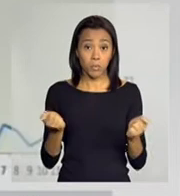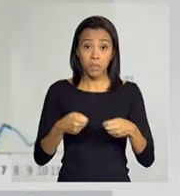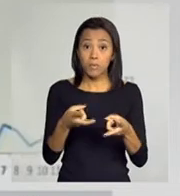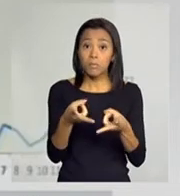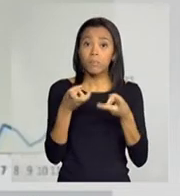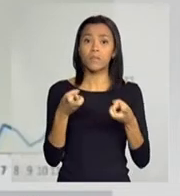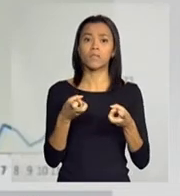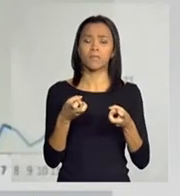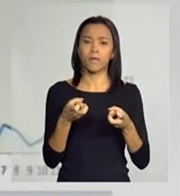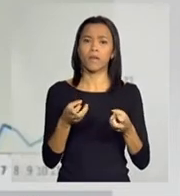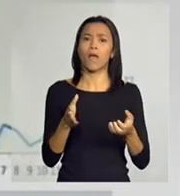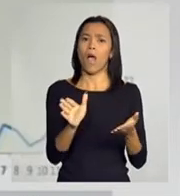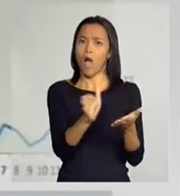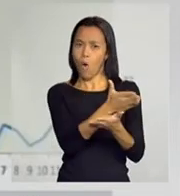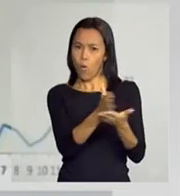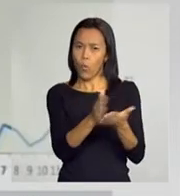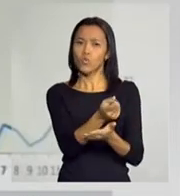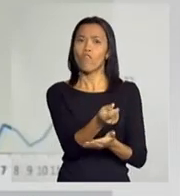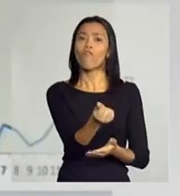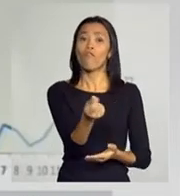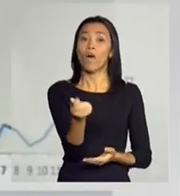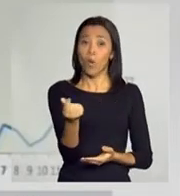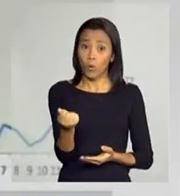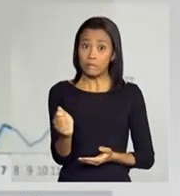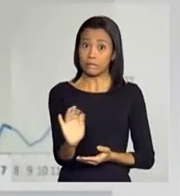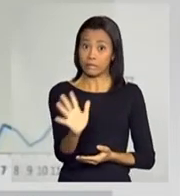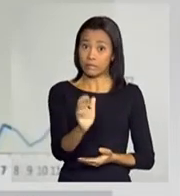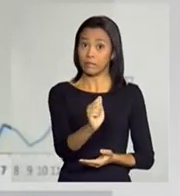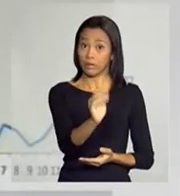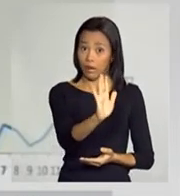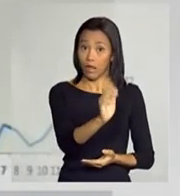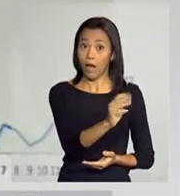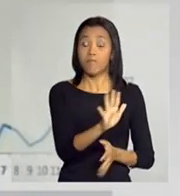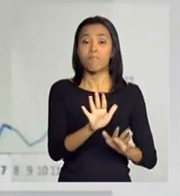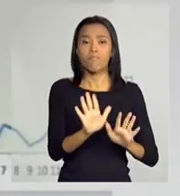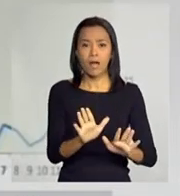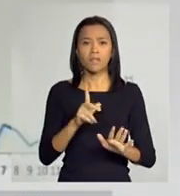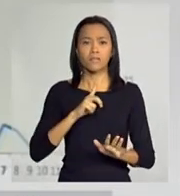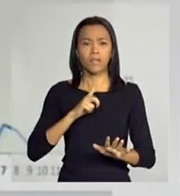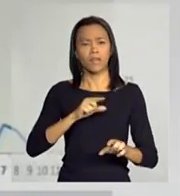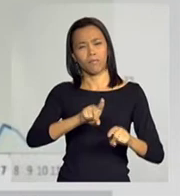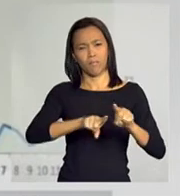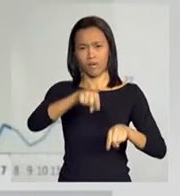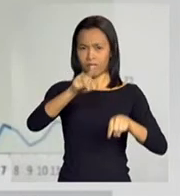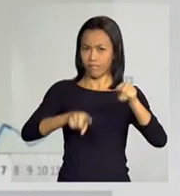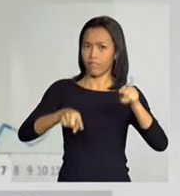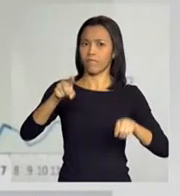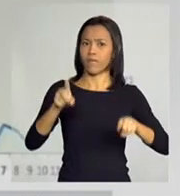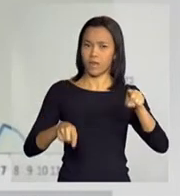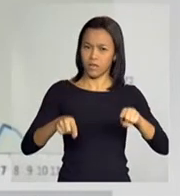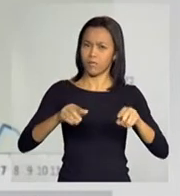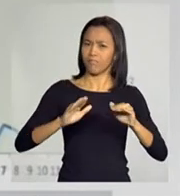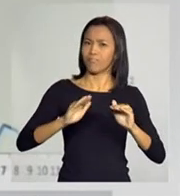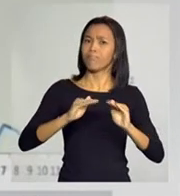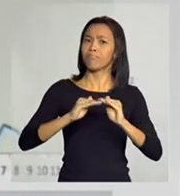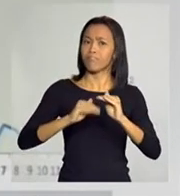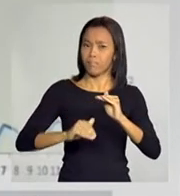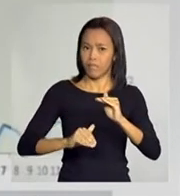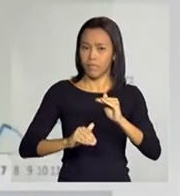ainda valores elevados, mas pelo menos uma variação um pouco mais baixa.